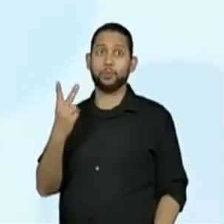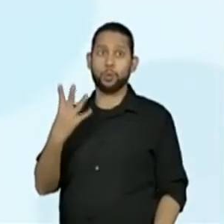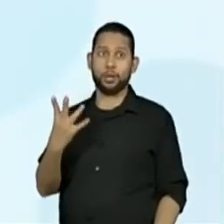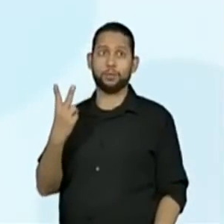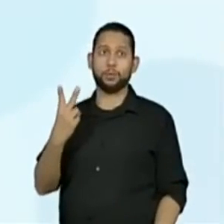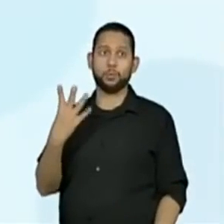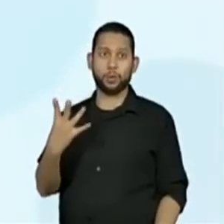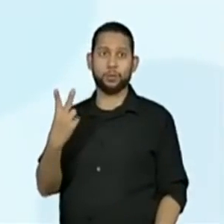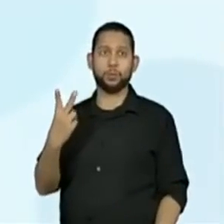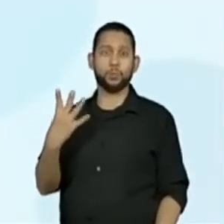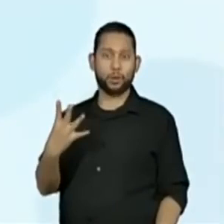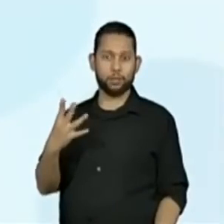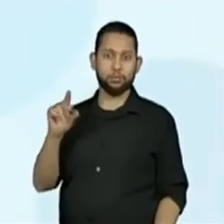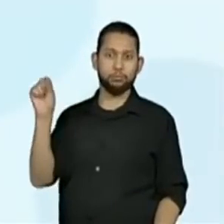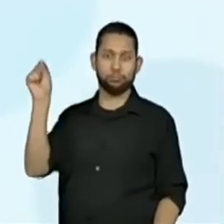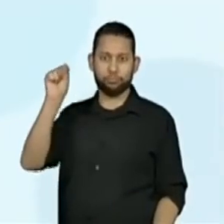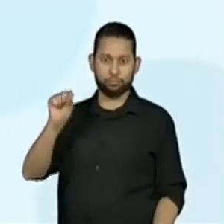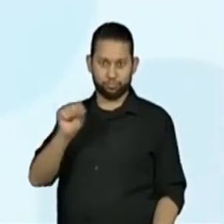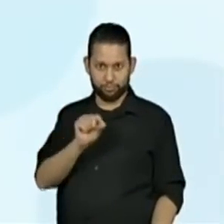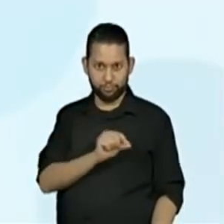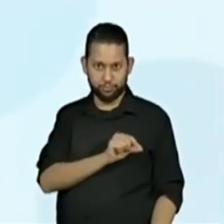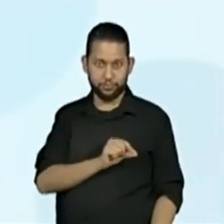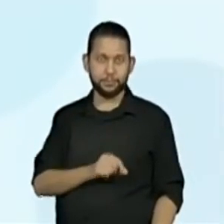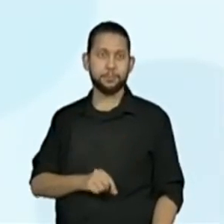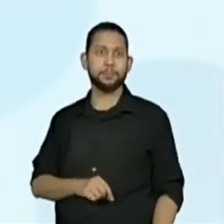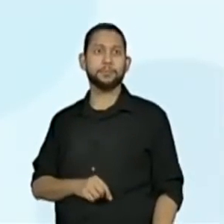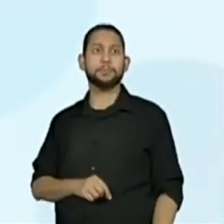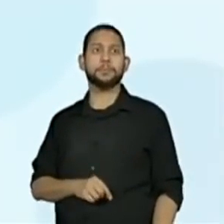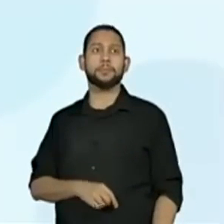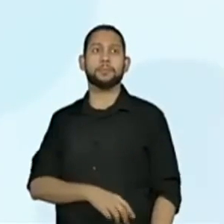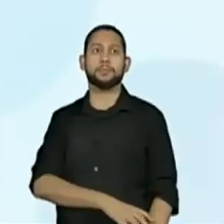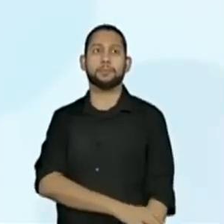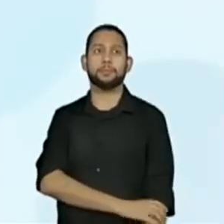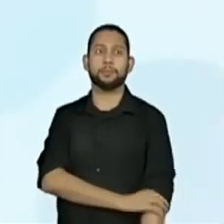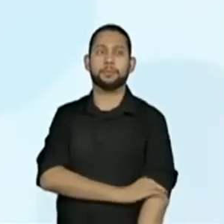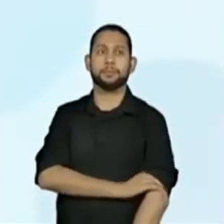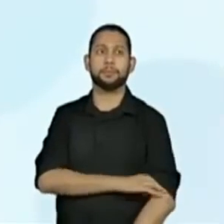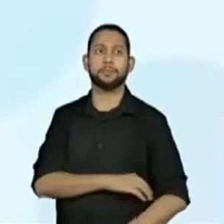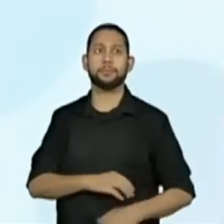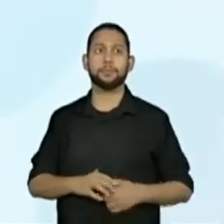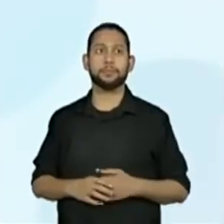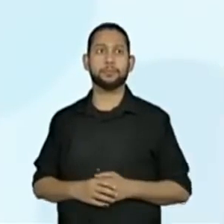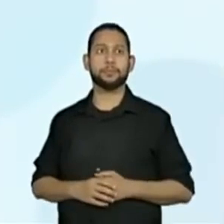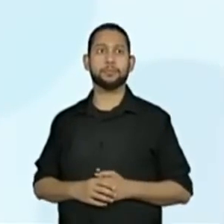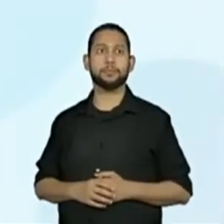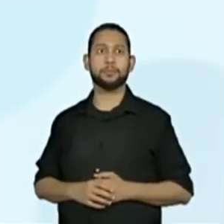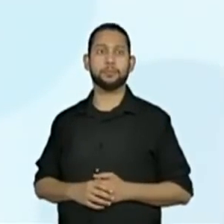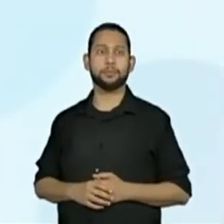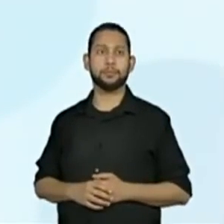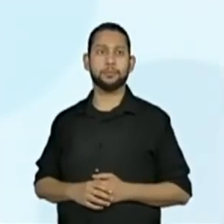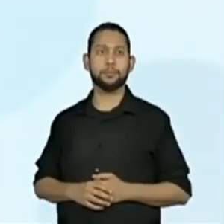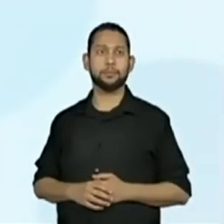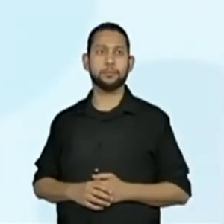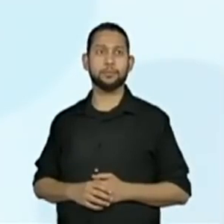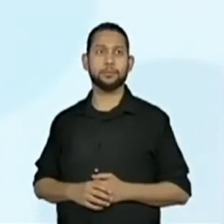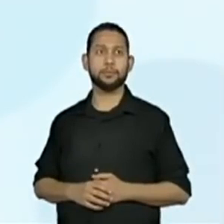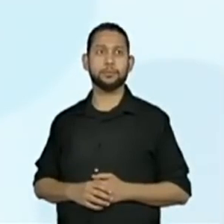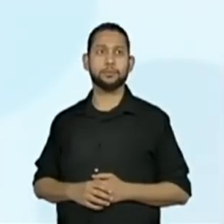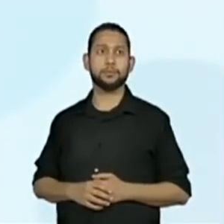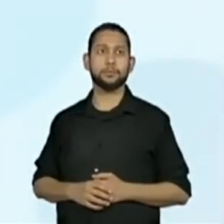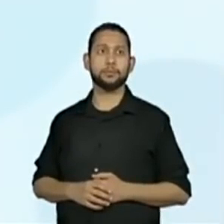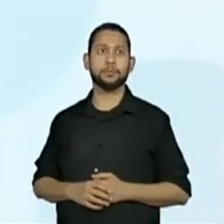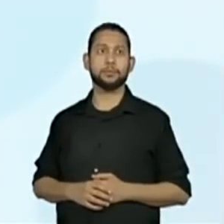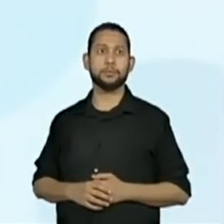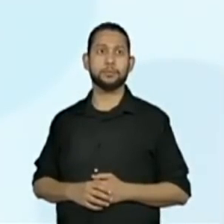gente vai conversar sobre eles um pouco mais. vou então pintar aqui o caminho de Sara. Então, ela saiu do primeiro